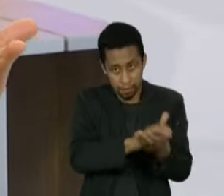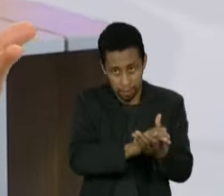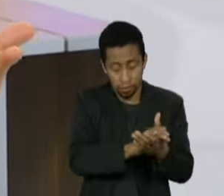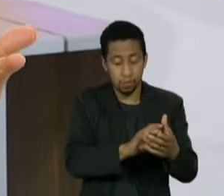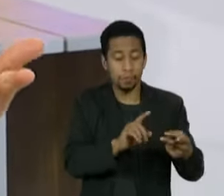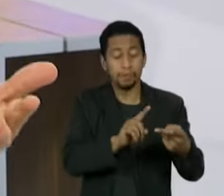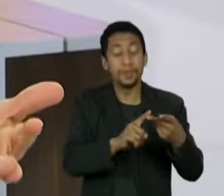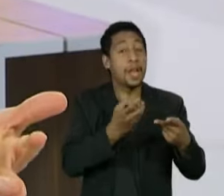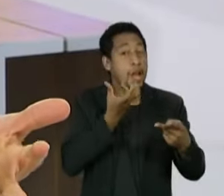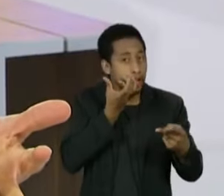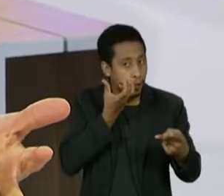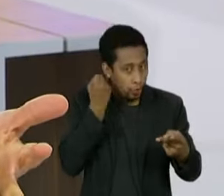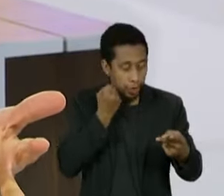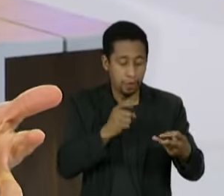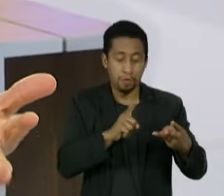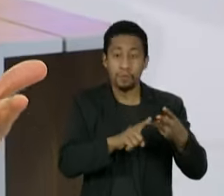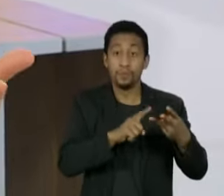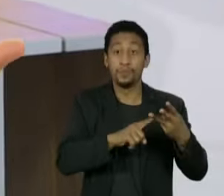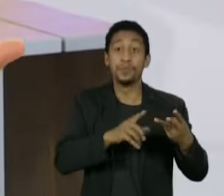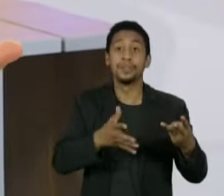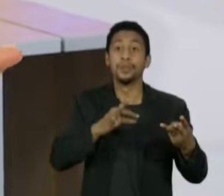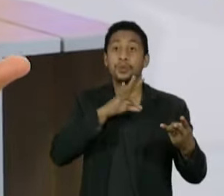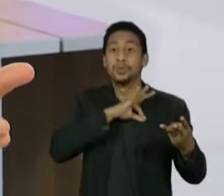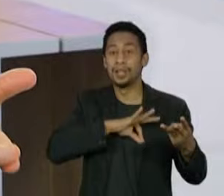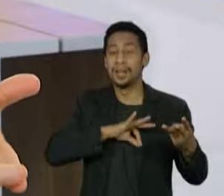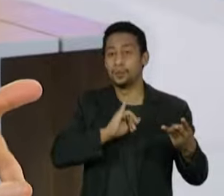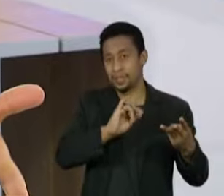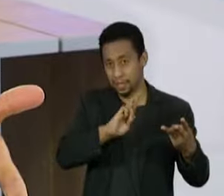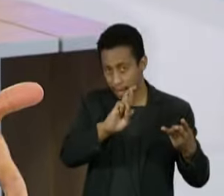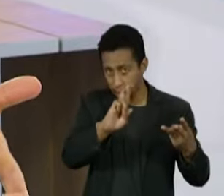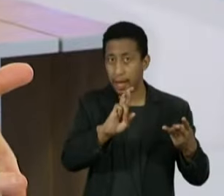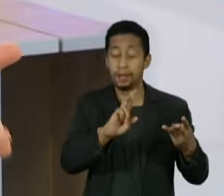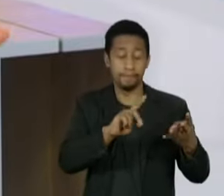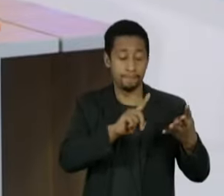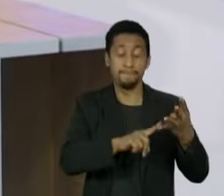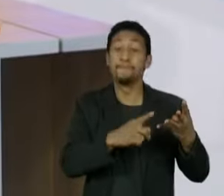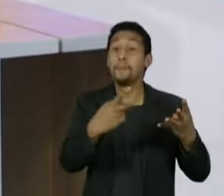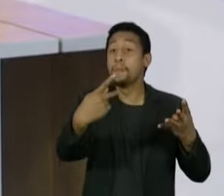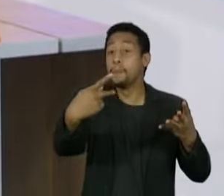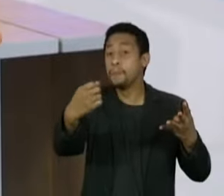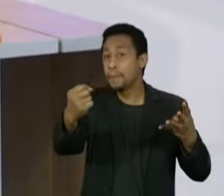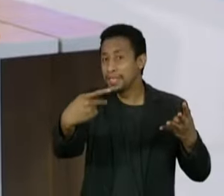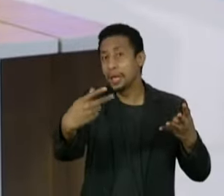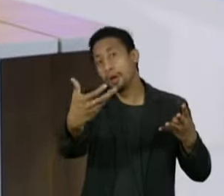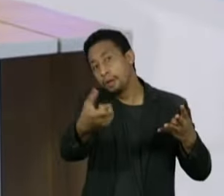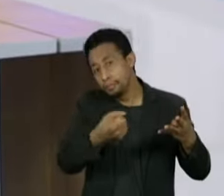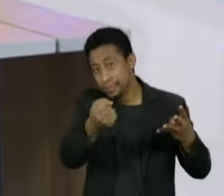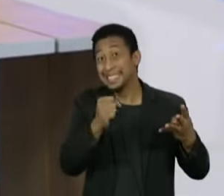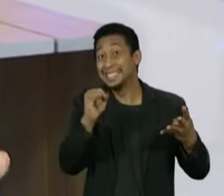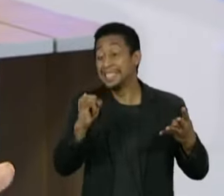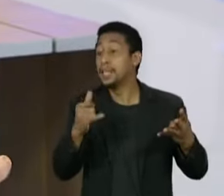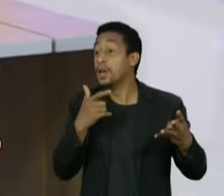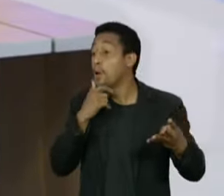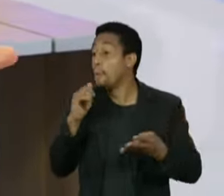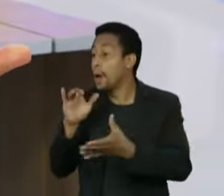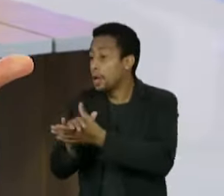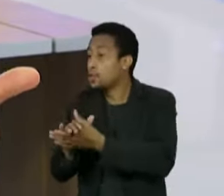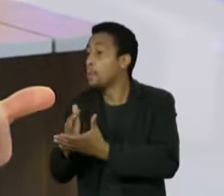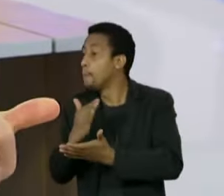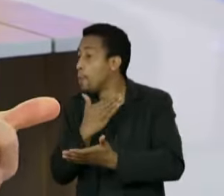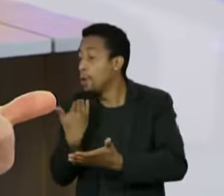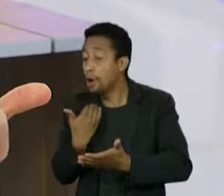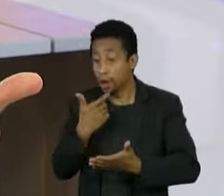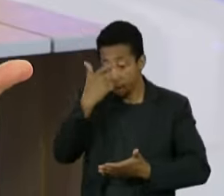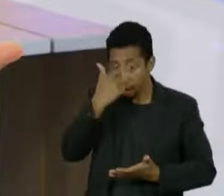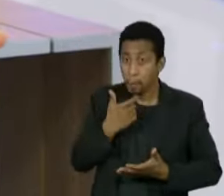à adoção, direito à declaração de imposto de renda em conjunto, direito ao recebimento de pensão, no caso de óbito, nome social,